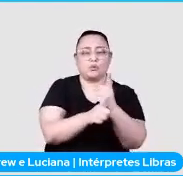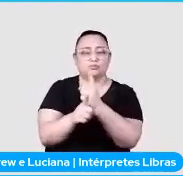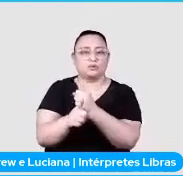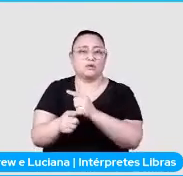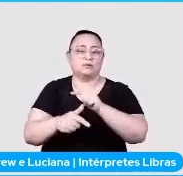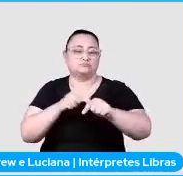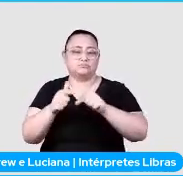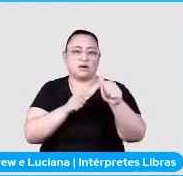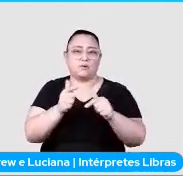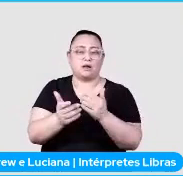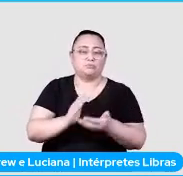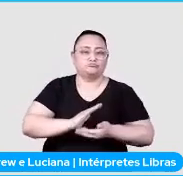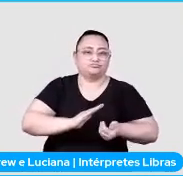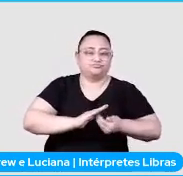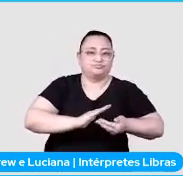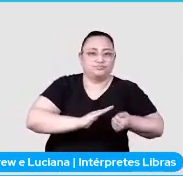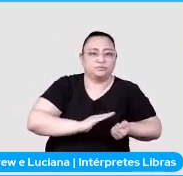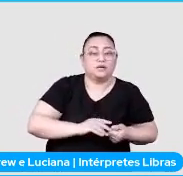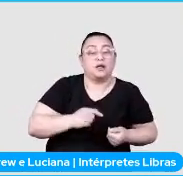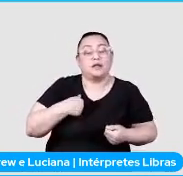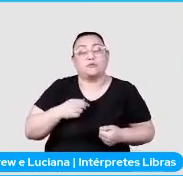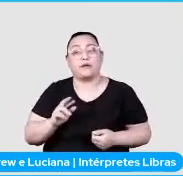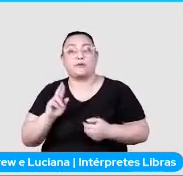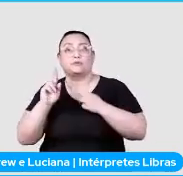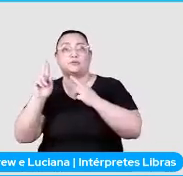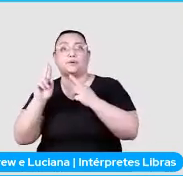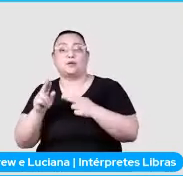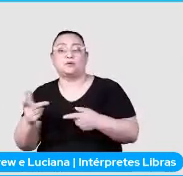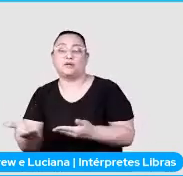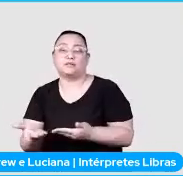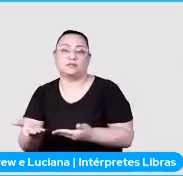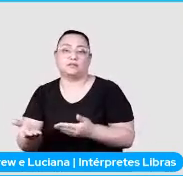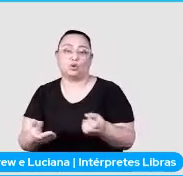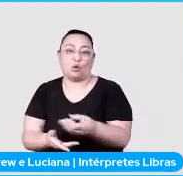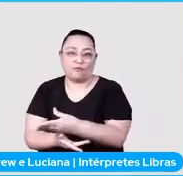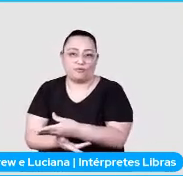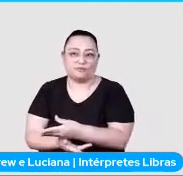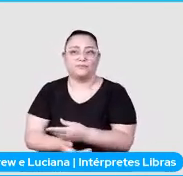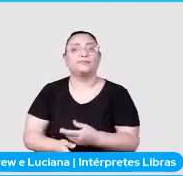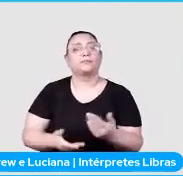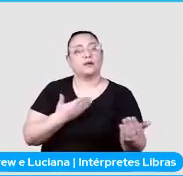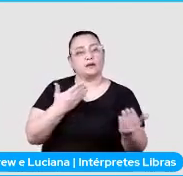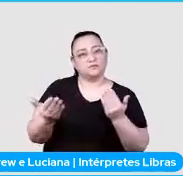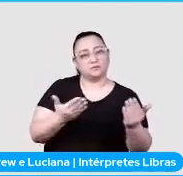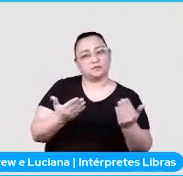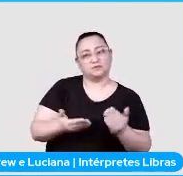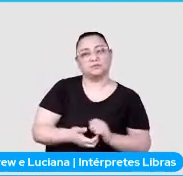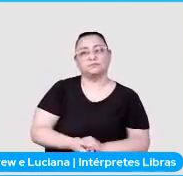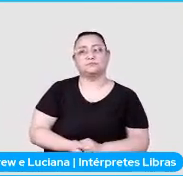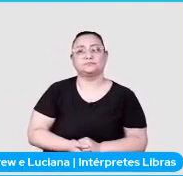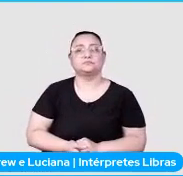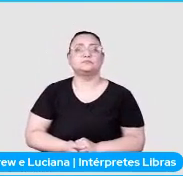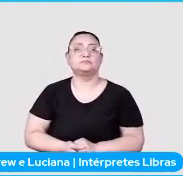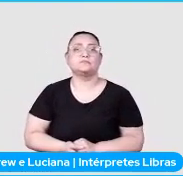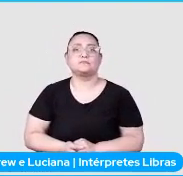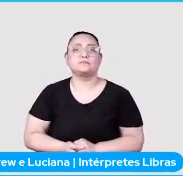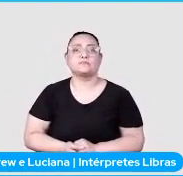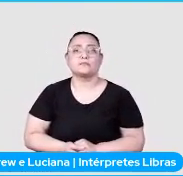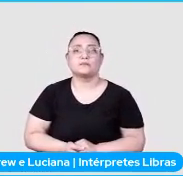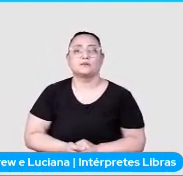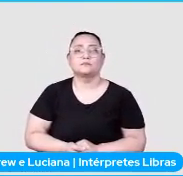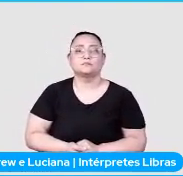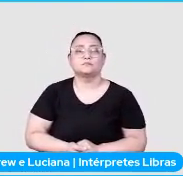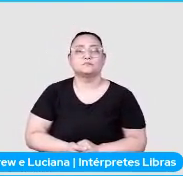e o que eu estou esperando, o mínimo, né? E aí, eu fiz aquele famigerado, acerte greater than equal,